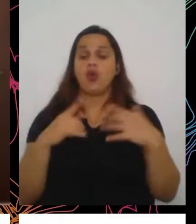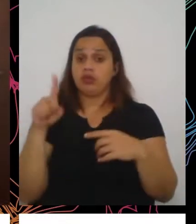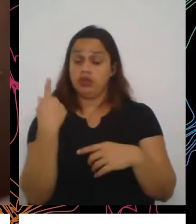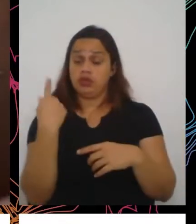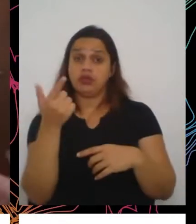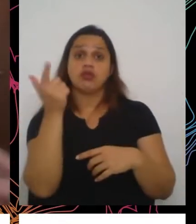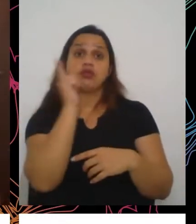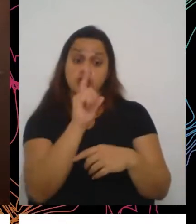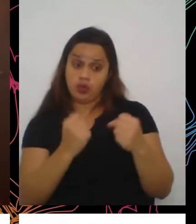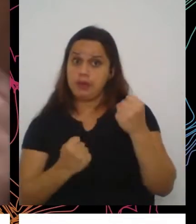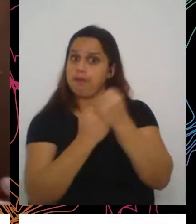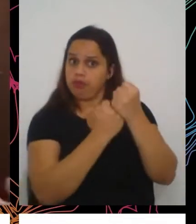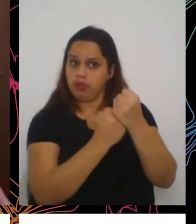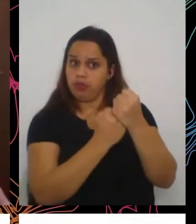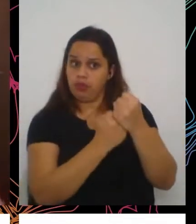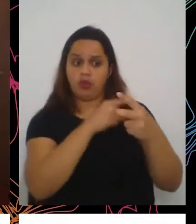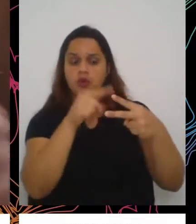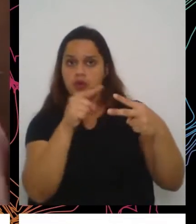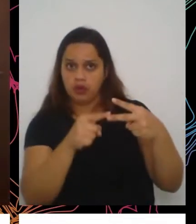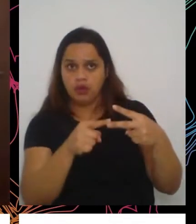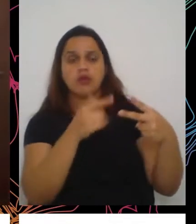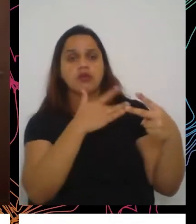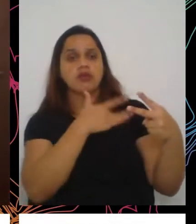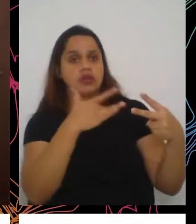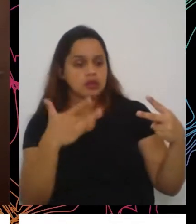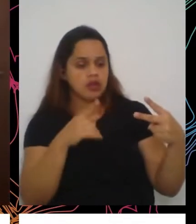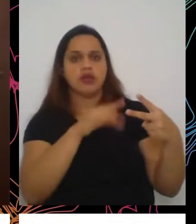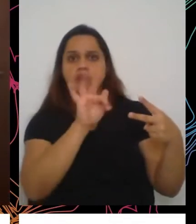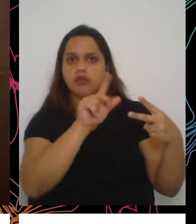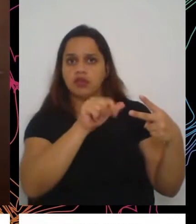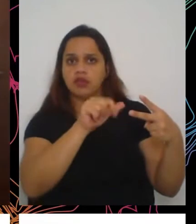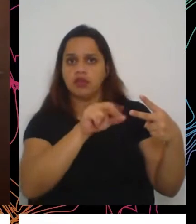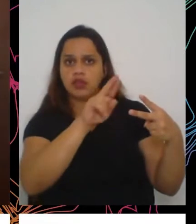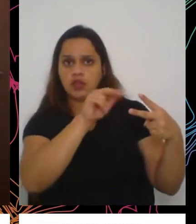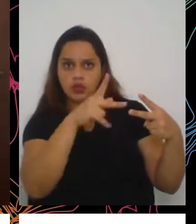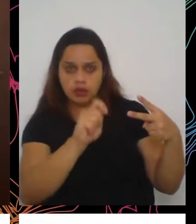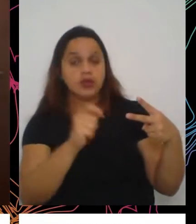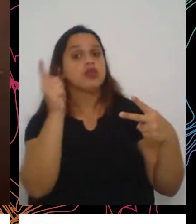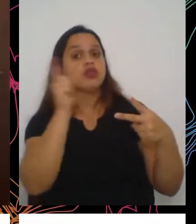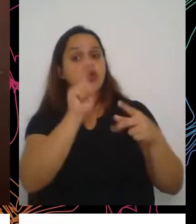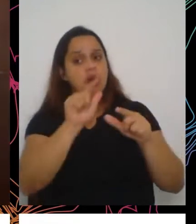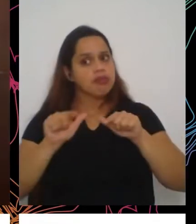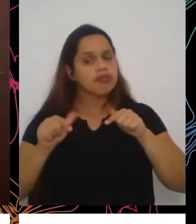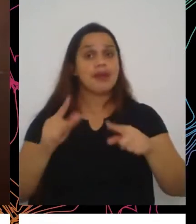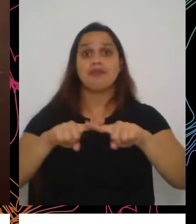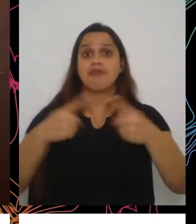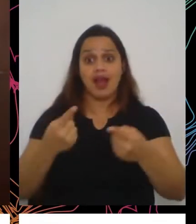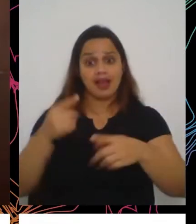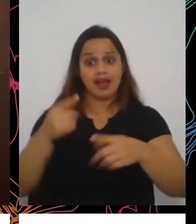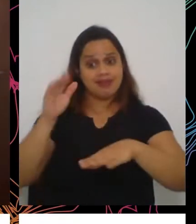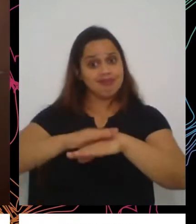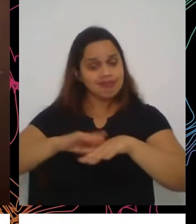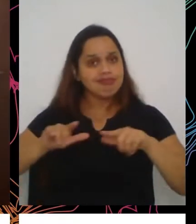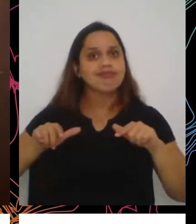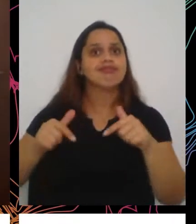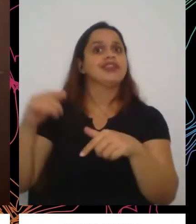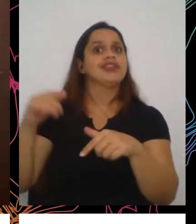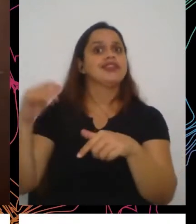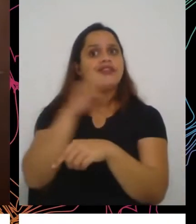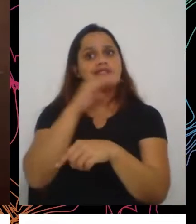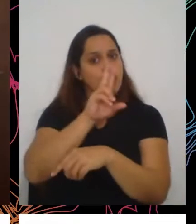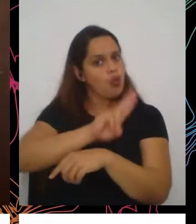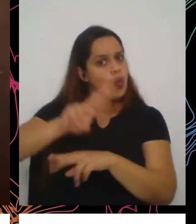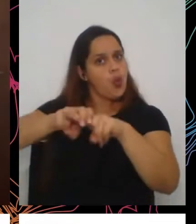e essa ajuda, enfrentar, mesmo assim, ações emergenciais, através de políticas públicas,